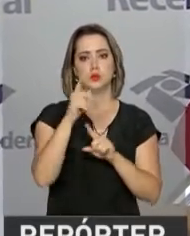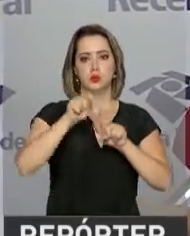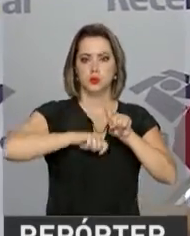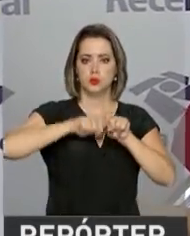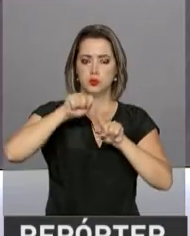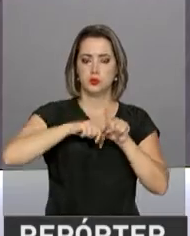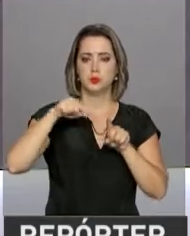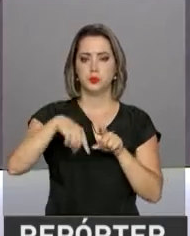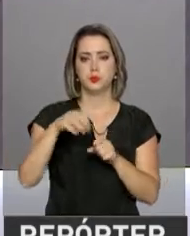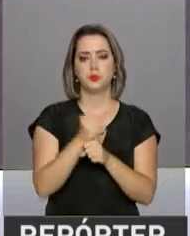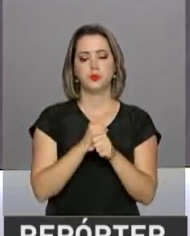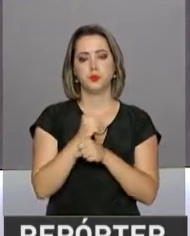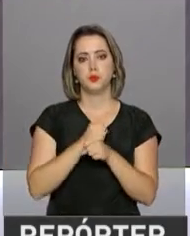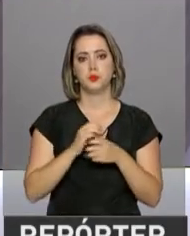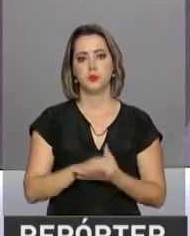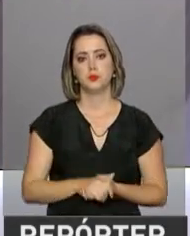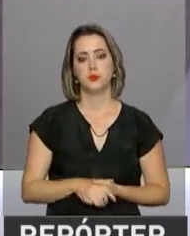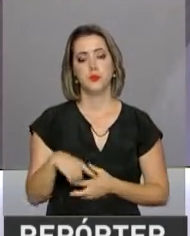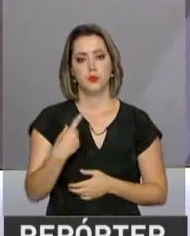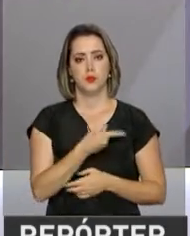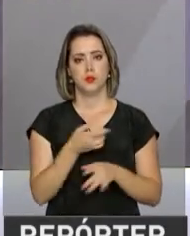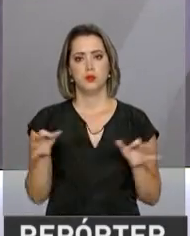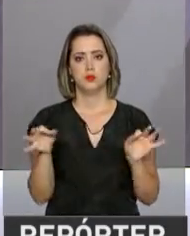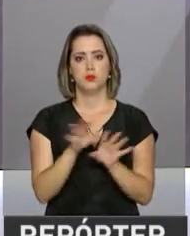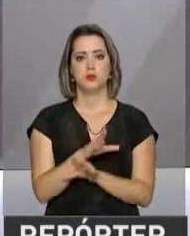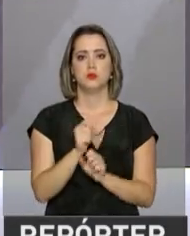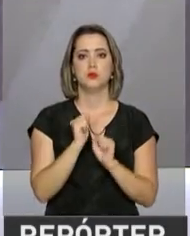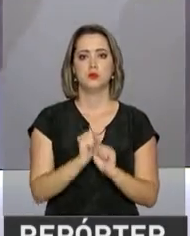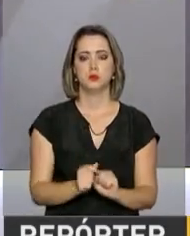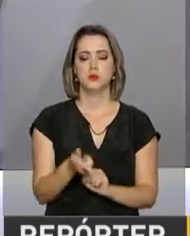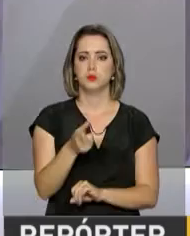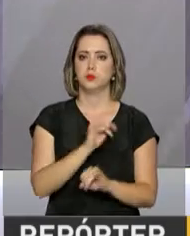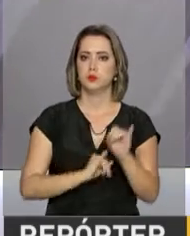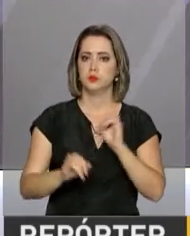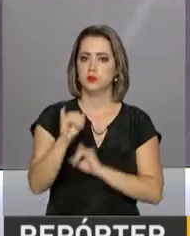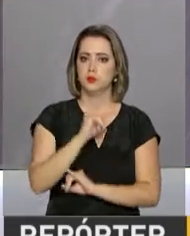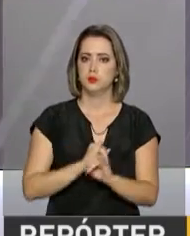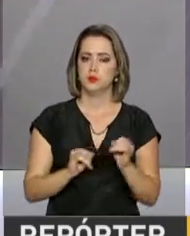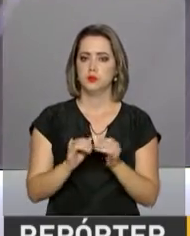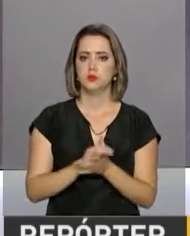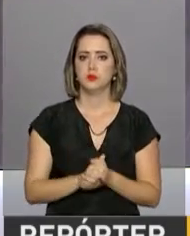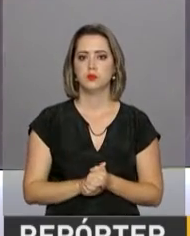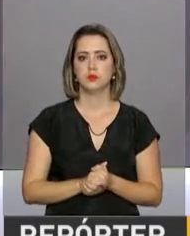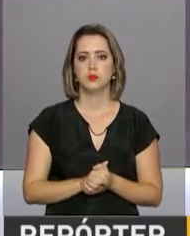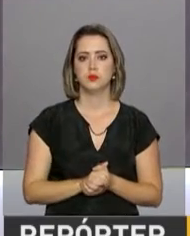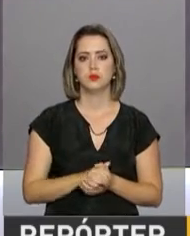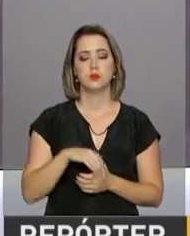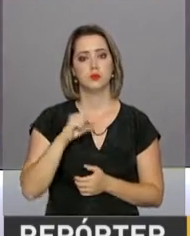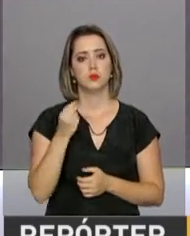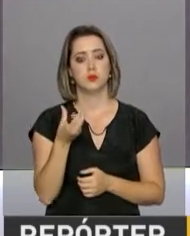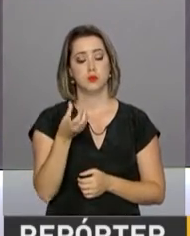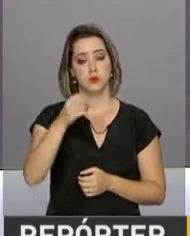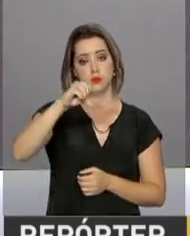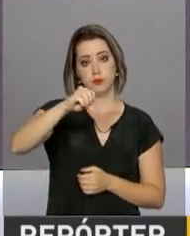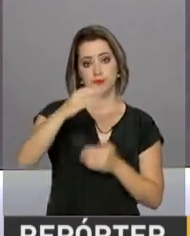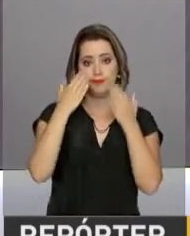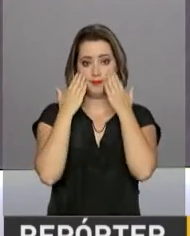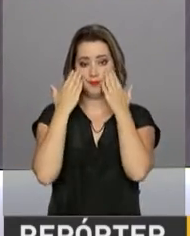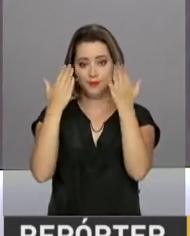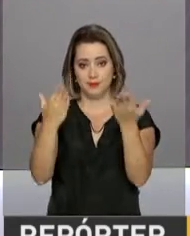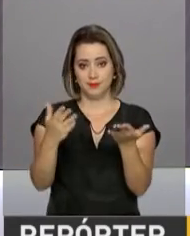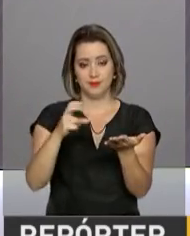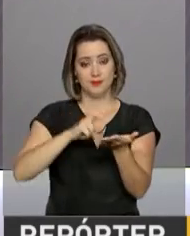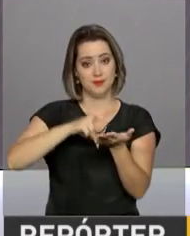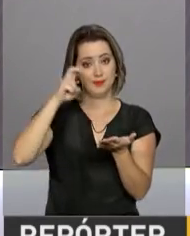do ano. É isso. Nós ficamos por aqui e podemos voltar a qualquer momento com mais informações. Ou amanhã, às 9 da